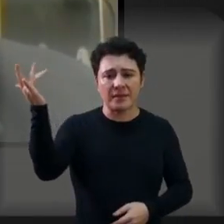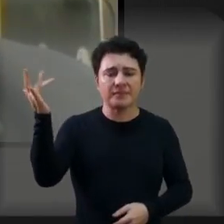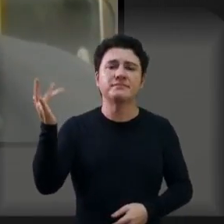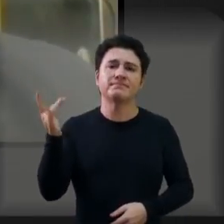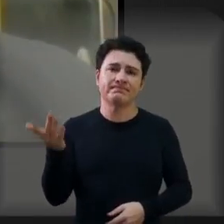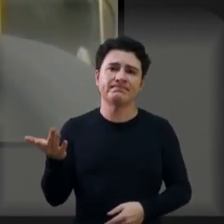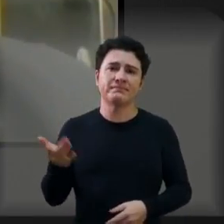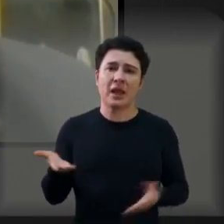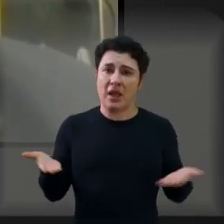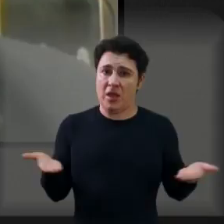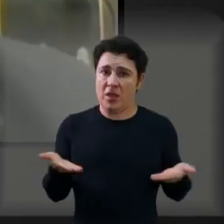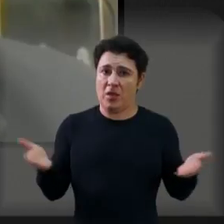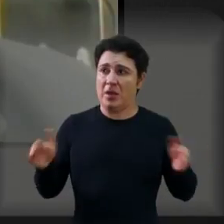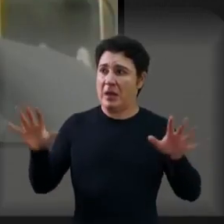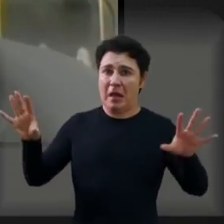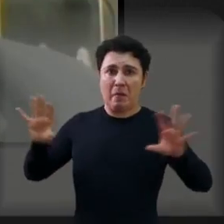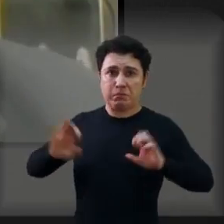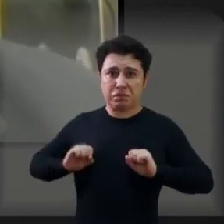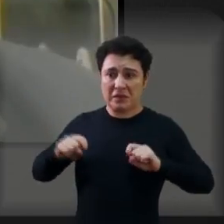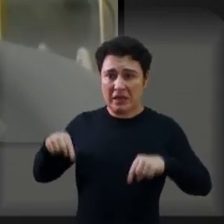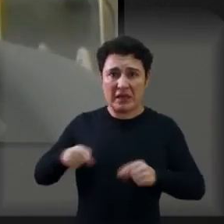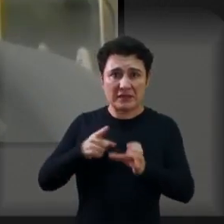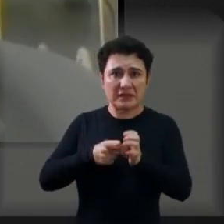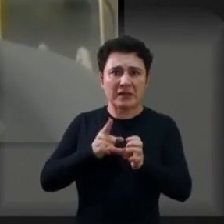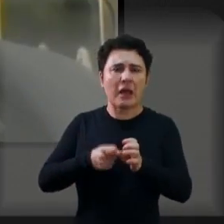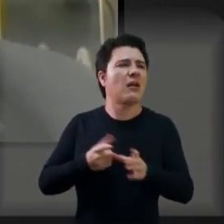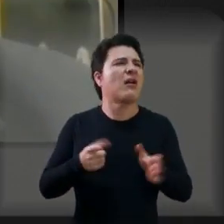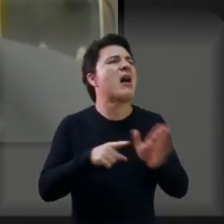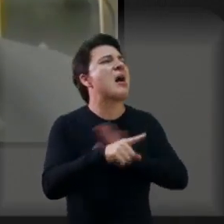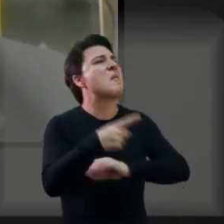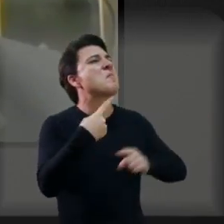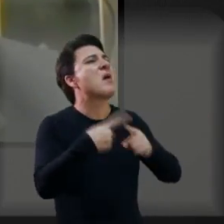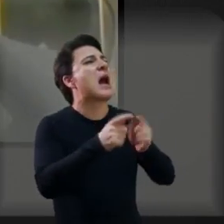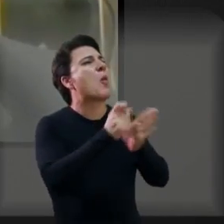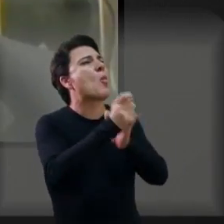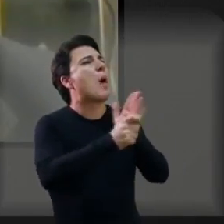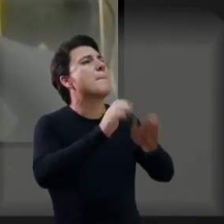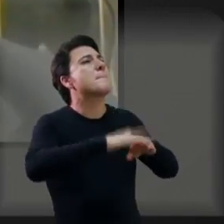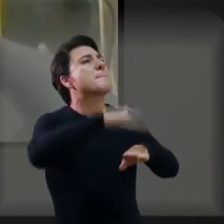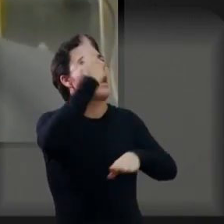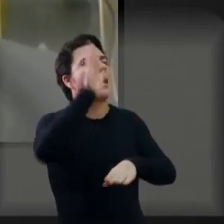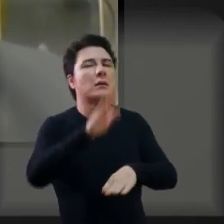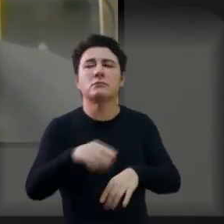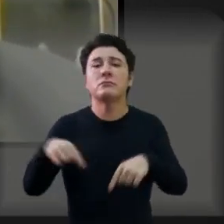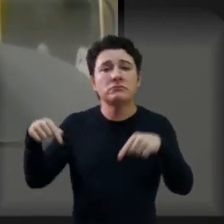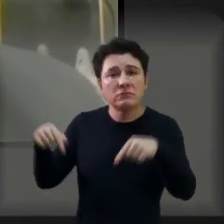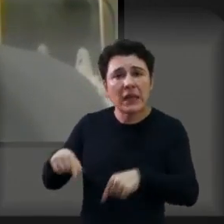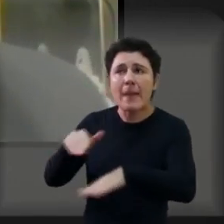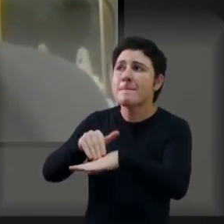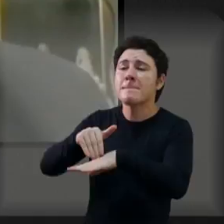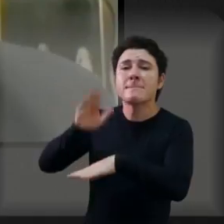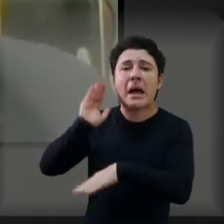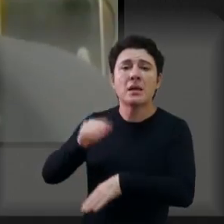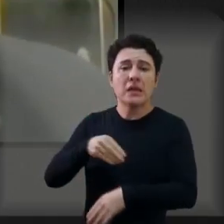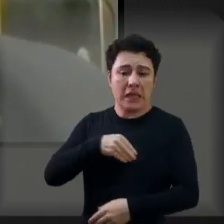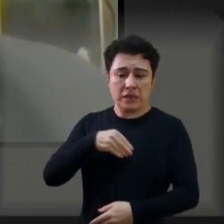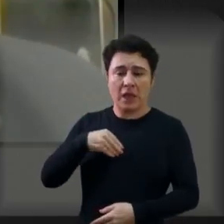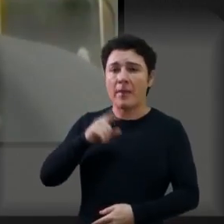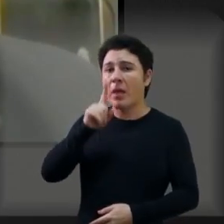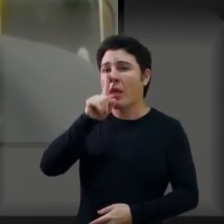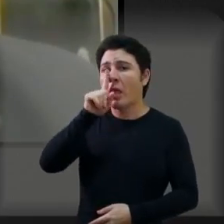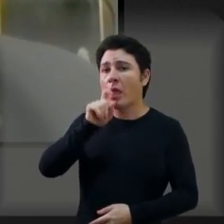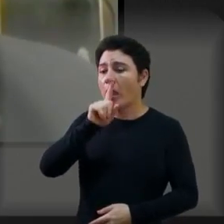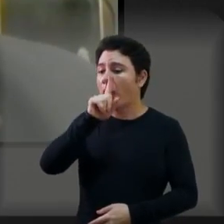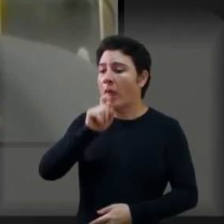Essa contaminação que está na nossa cidade, por que tem mais contaminação naquela? Porque Araraquada faz mais testagem para saber, para tentar